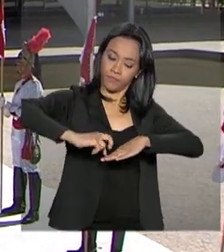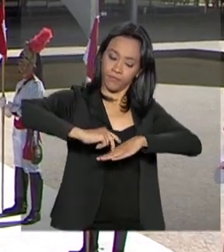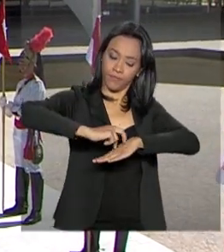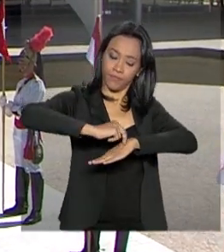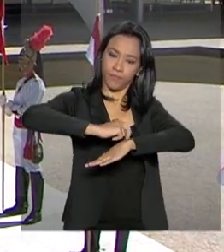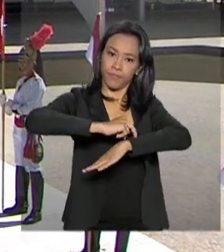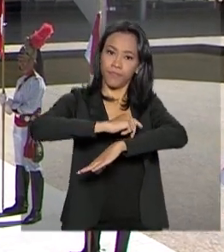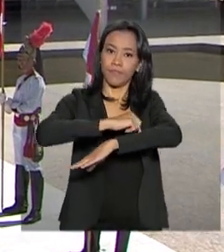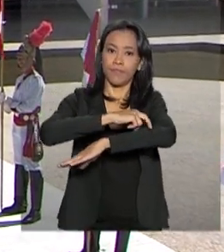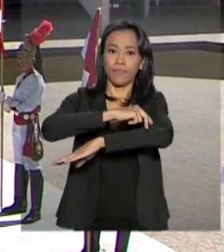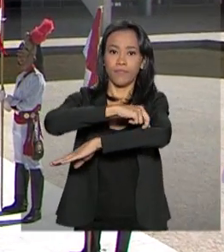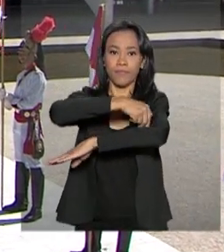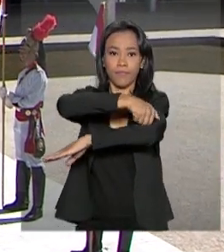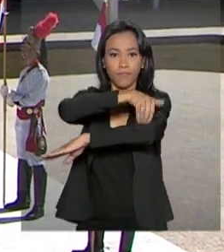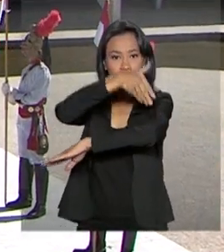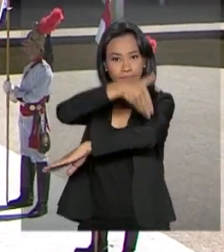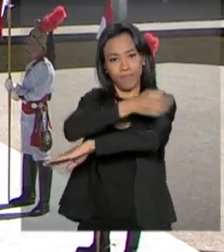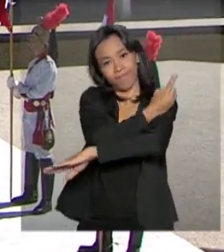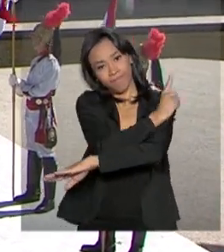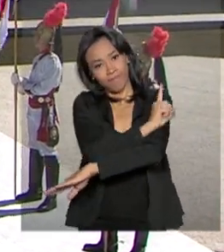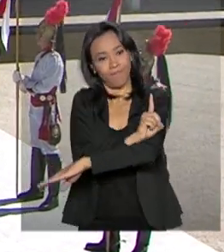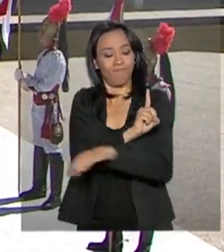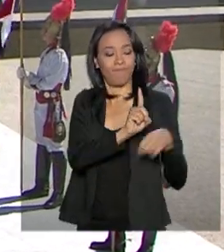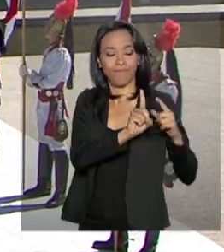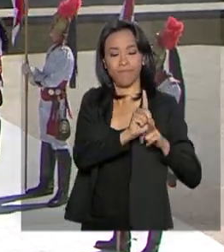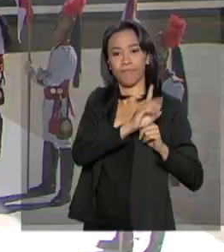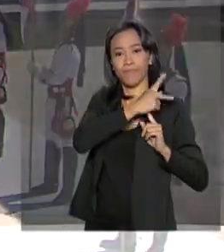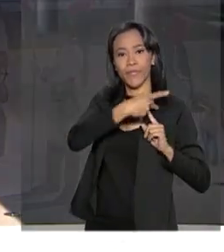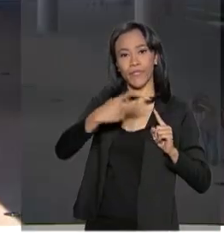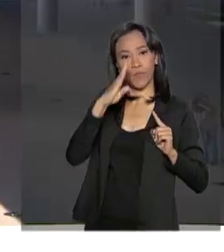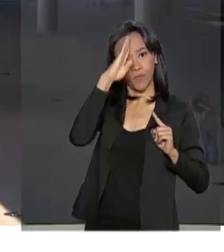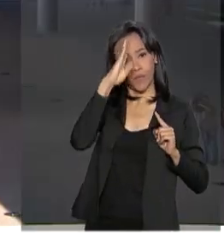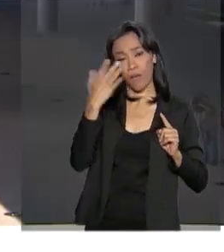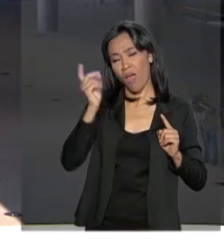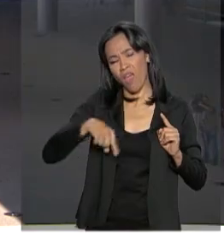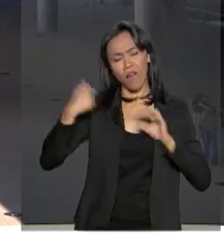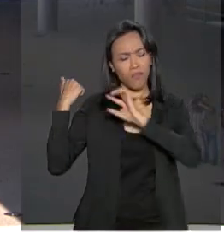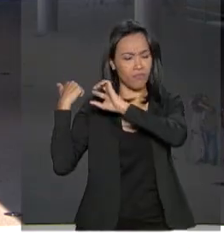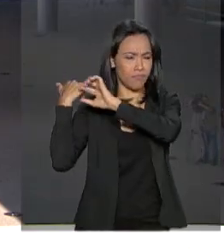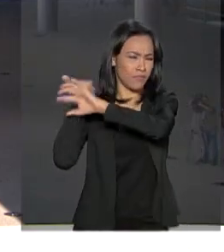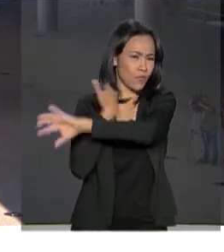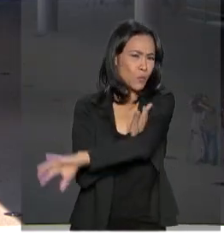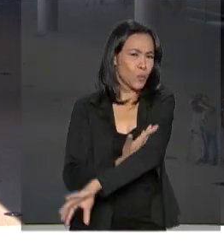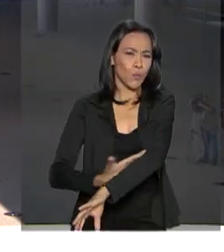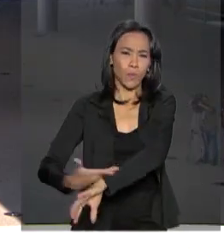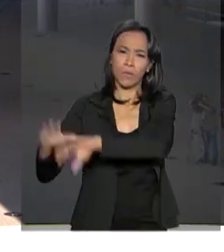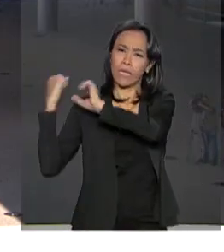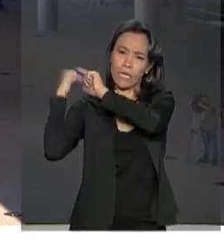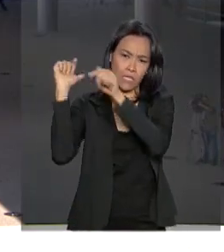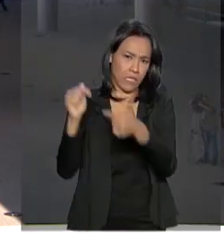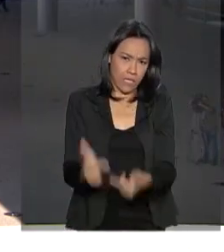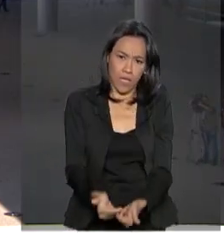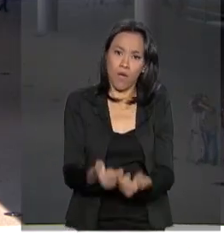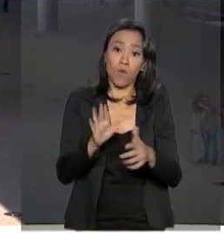fim dela, na entrada do Palácio do Planalto, pelo presidente Jair Bolsonaro. Essa é uma tradição de quando os chefes de Estado